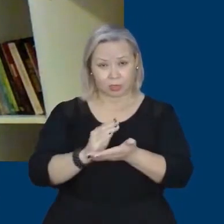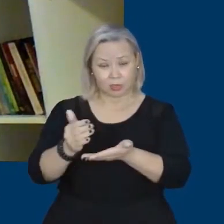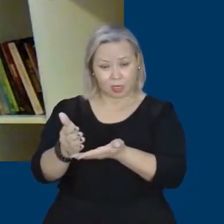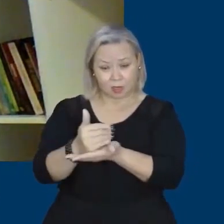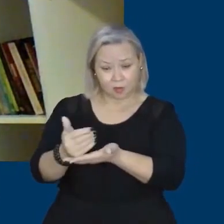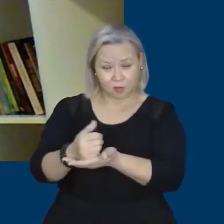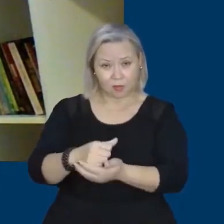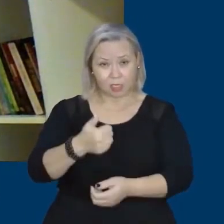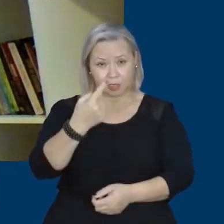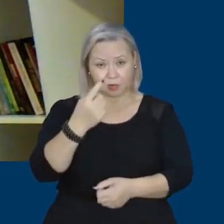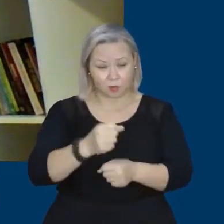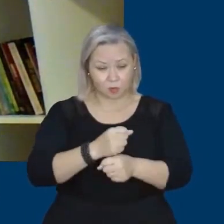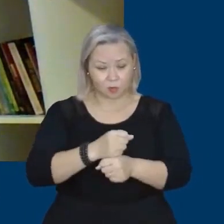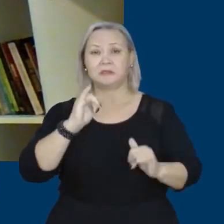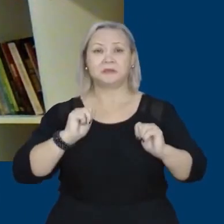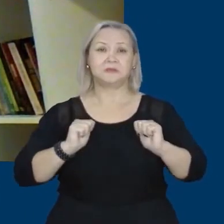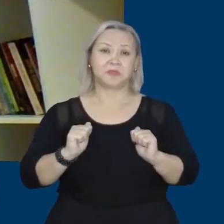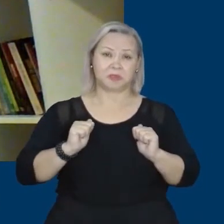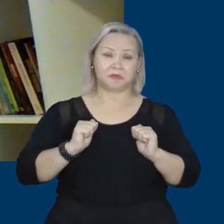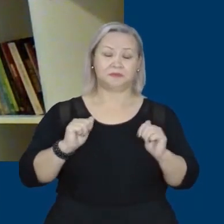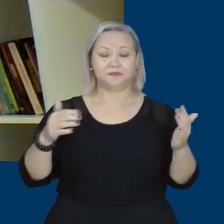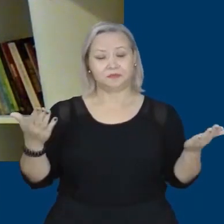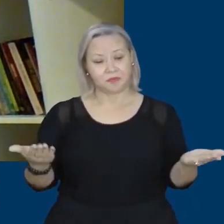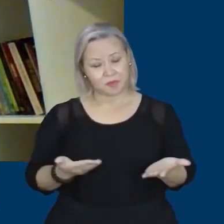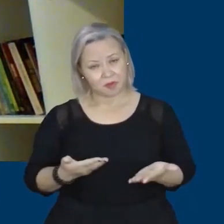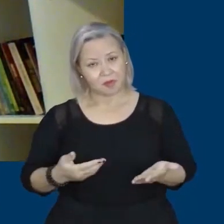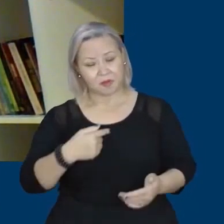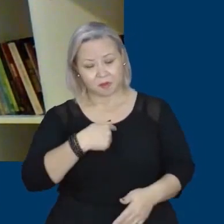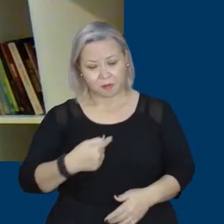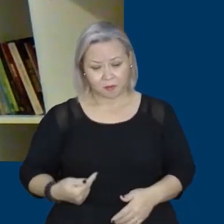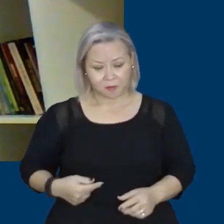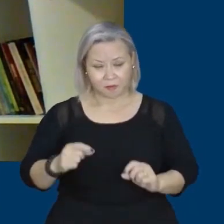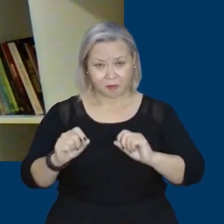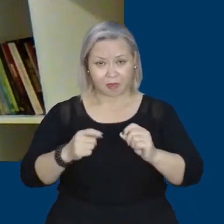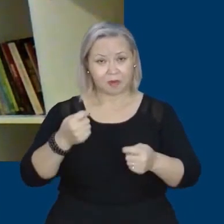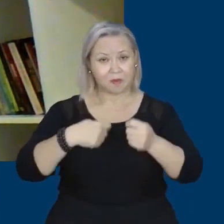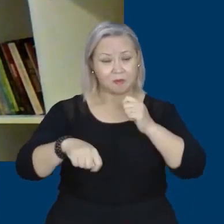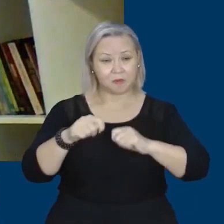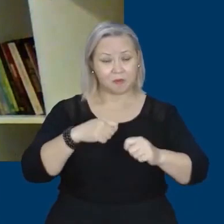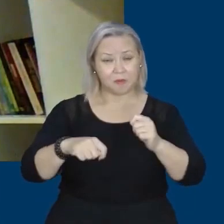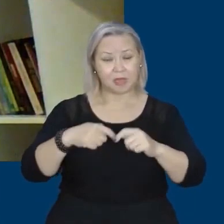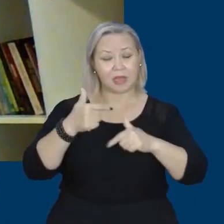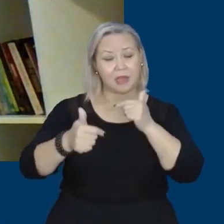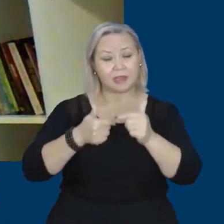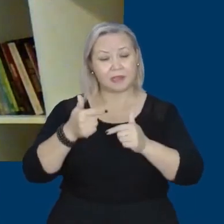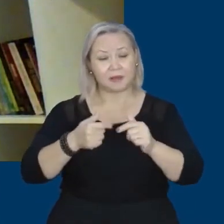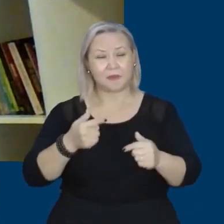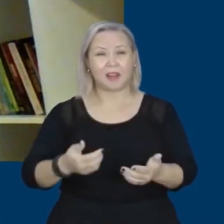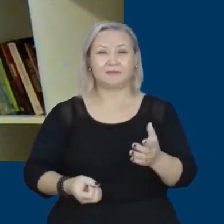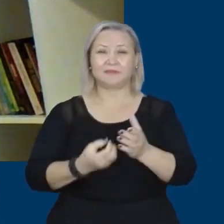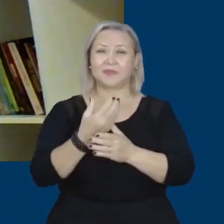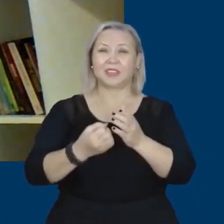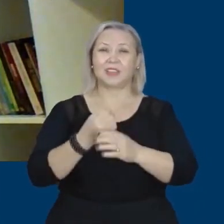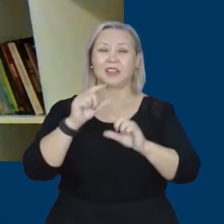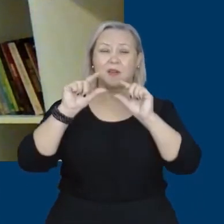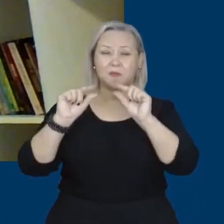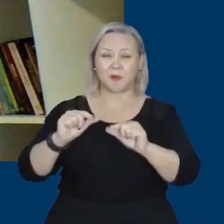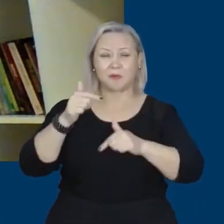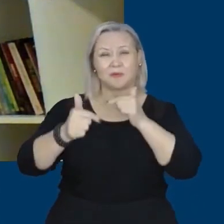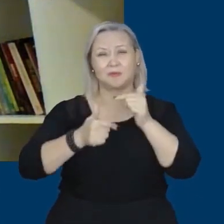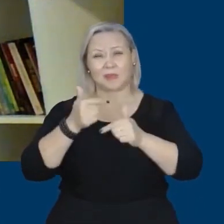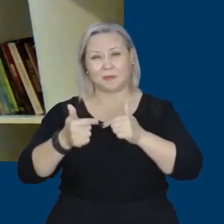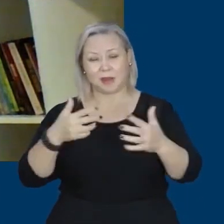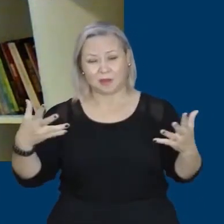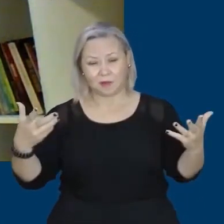e que sacrifica especialmente os mais pobres. Então, combinando, um mercado de trabalho que gera pouca ocupação de qualidade, marcado por um elevado